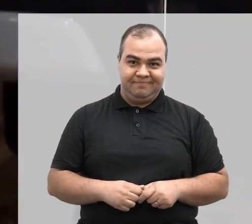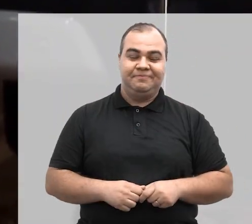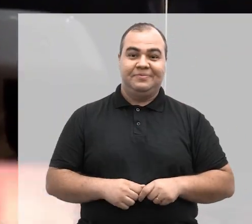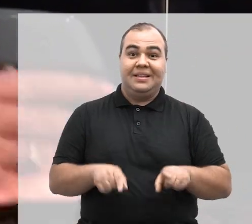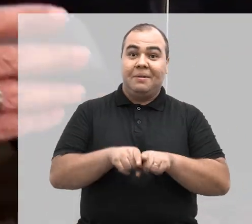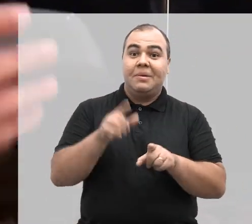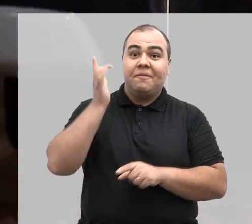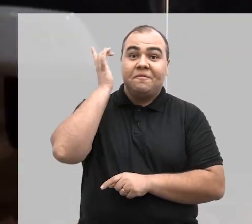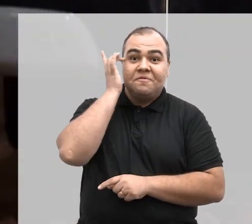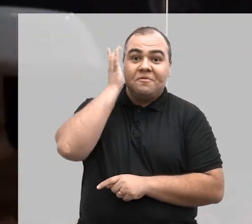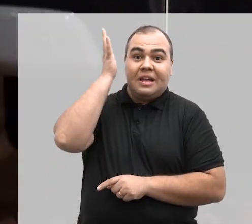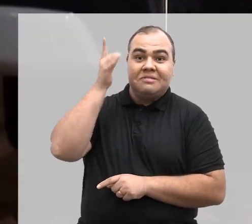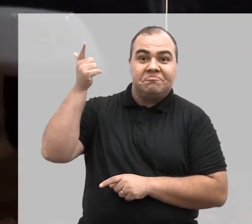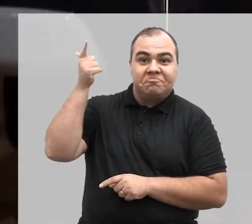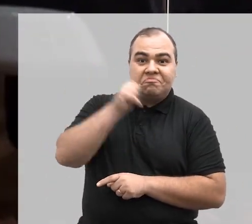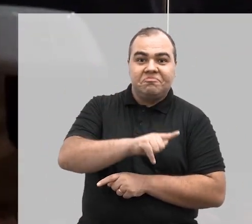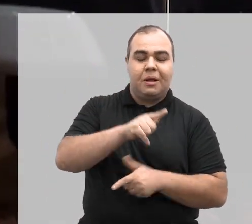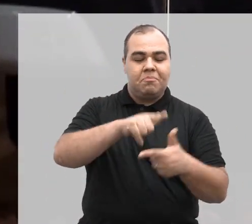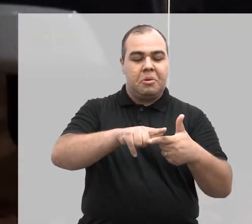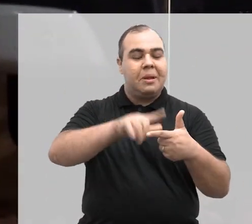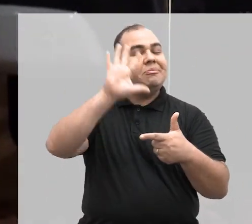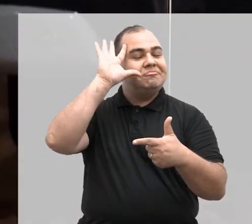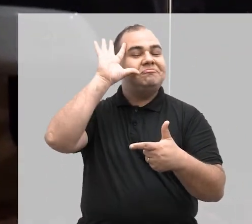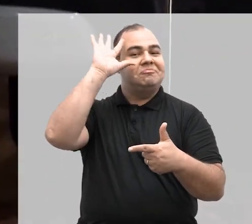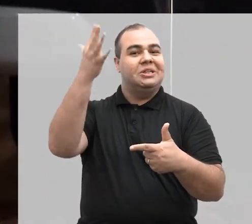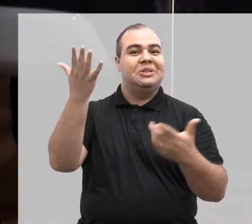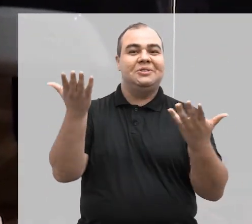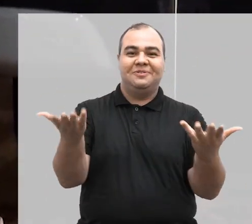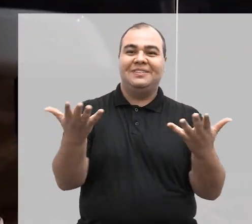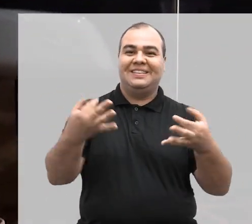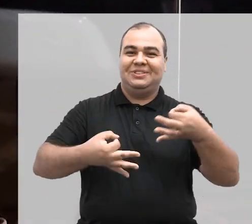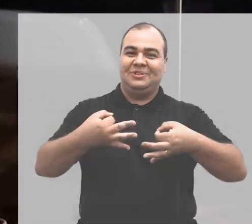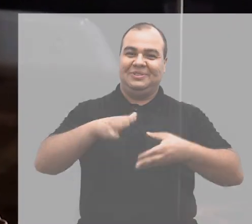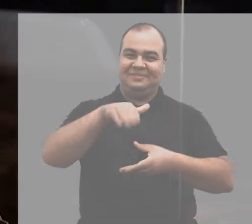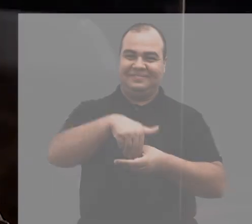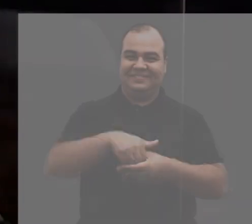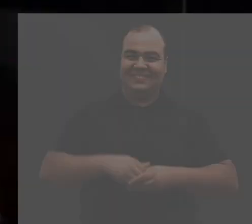com maior facilidade resolver as suas pendências perante a justiça eleitoral.